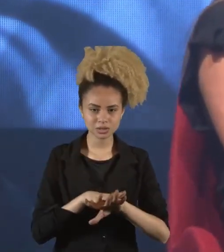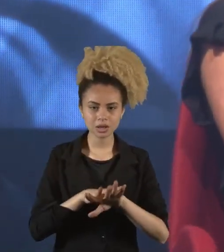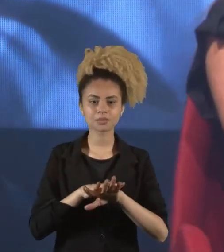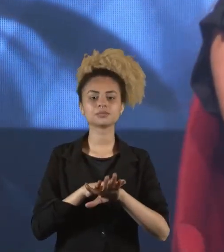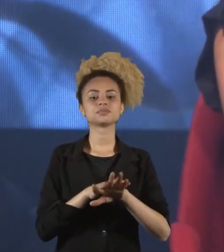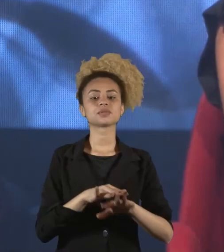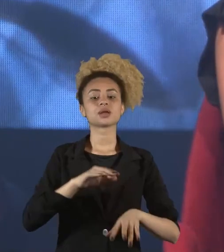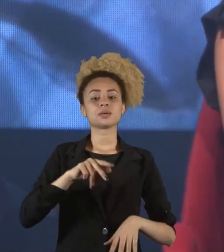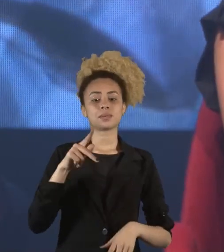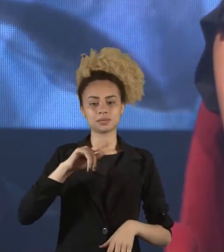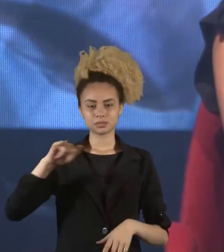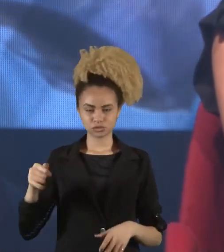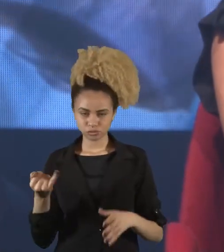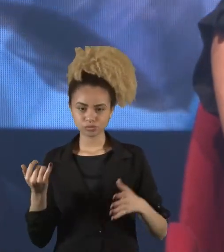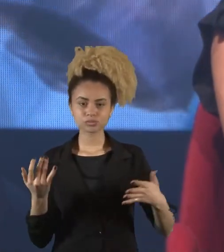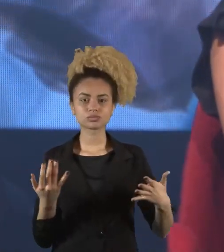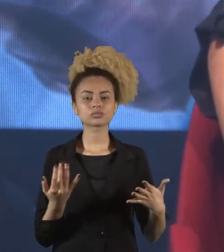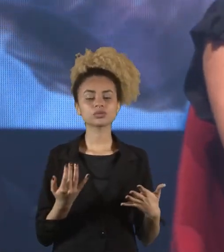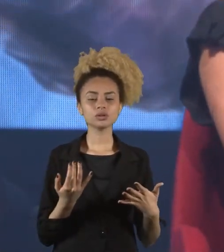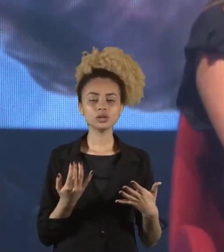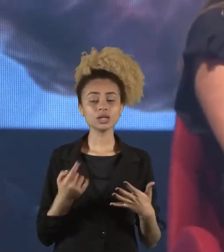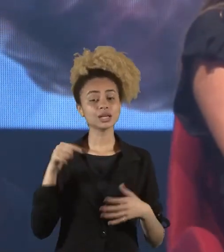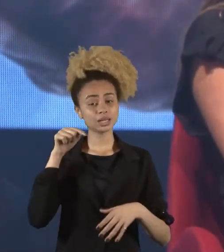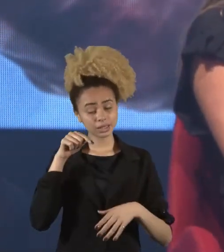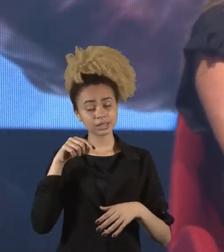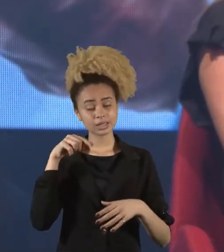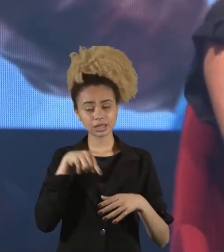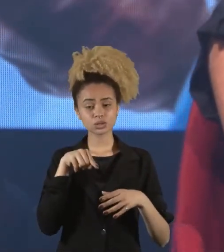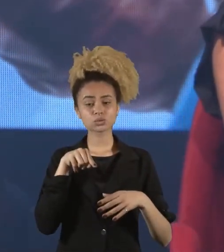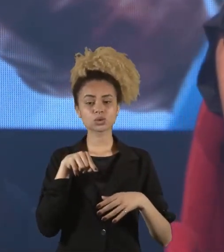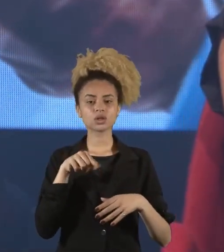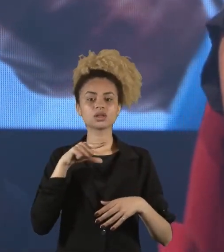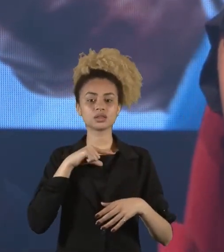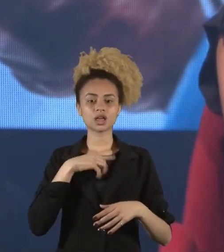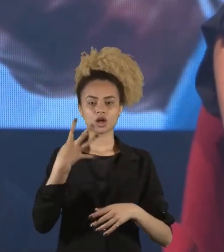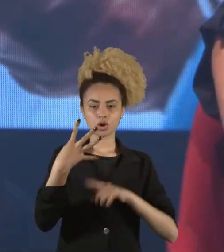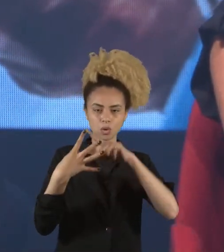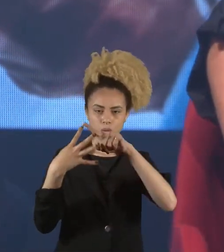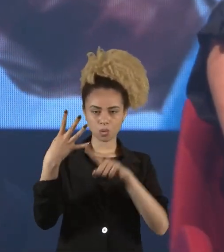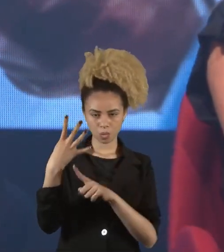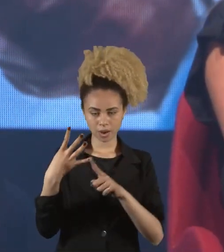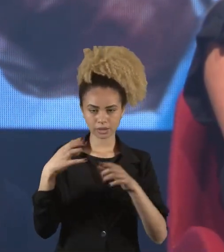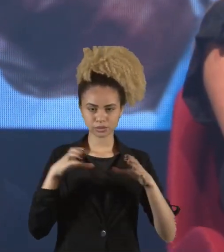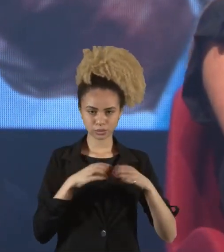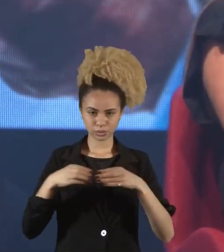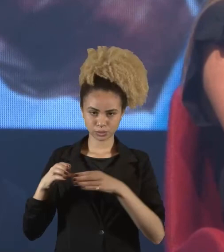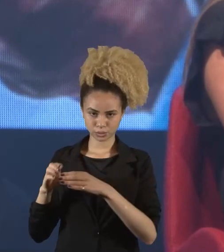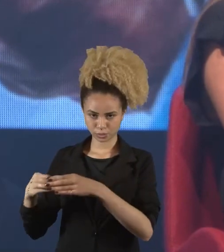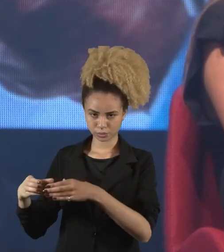&G. E, dentro desse pilar, nós temos quatro grupos de afinidades.